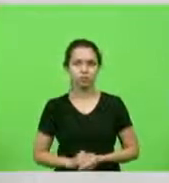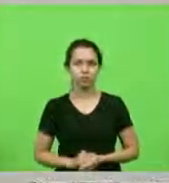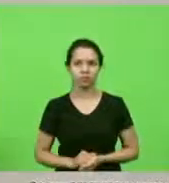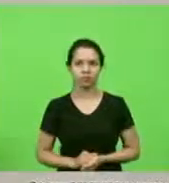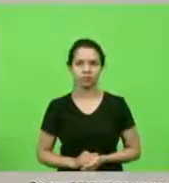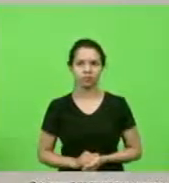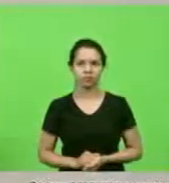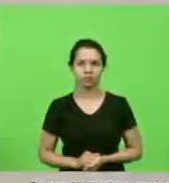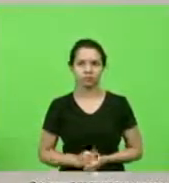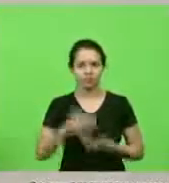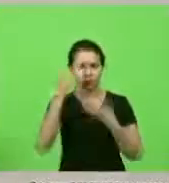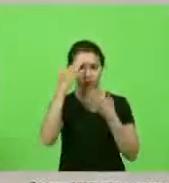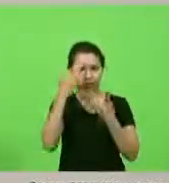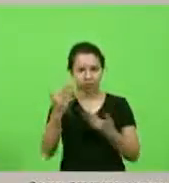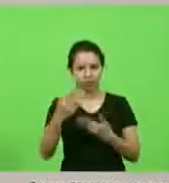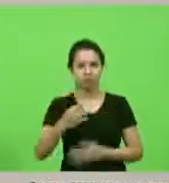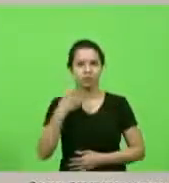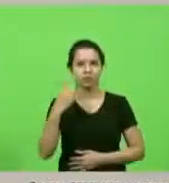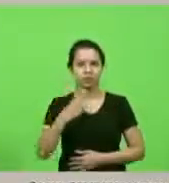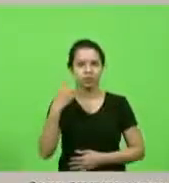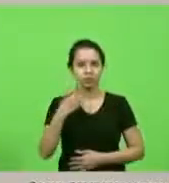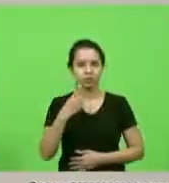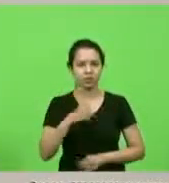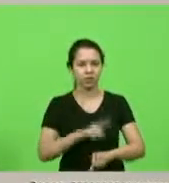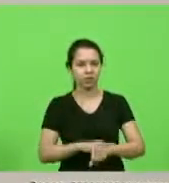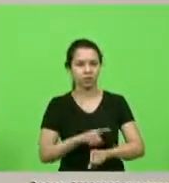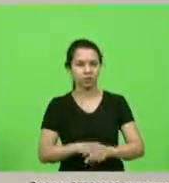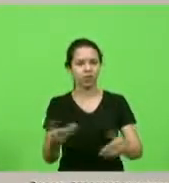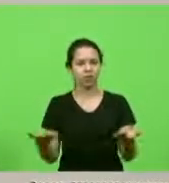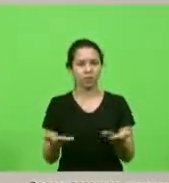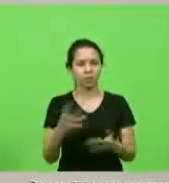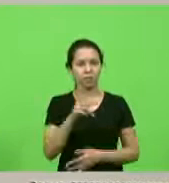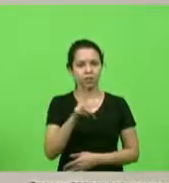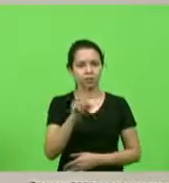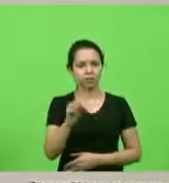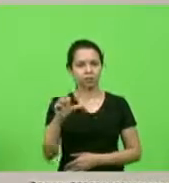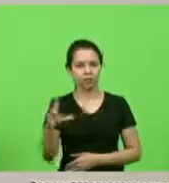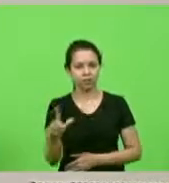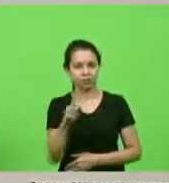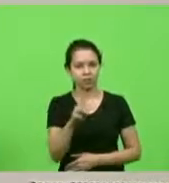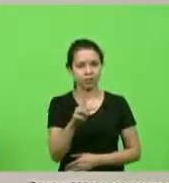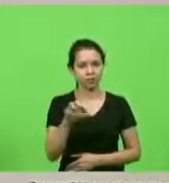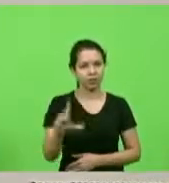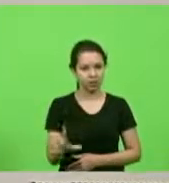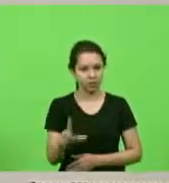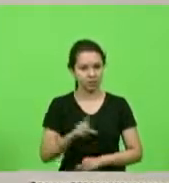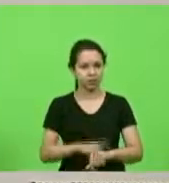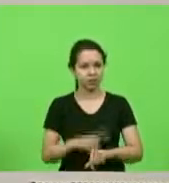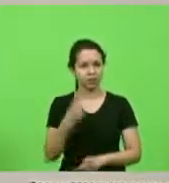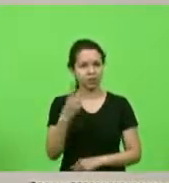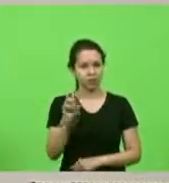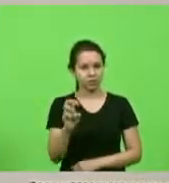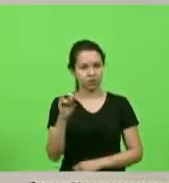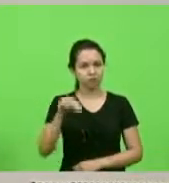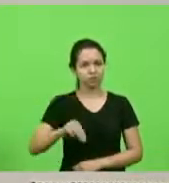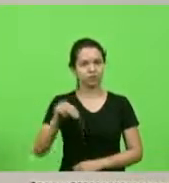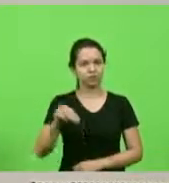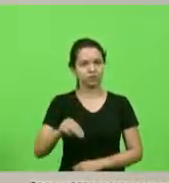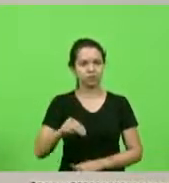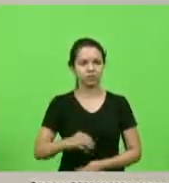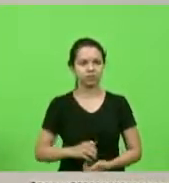Obrigado obrigado deputado próximo horário PSL PL por 15 minutos quem fará uso da palavra